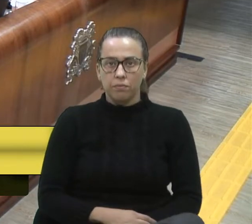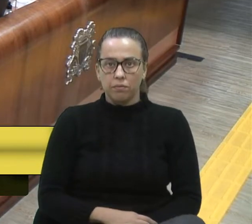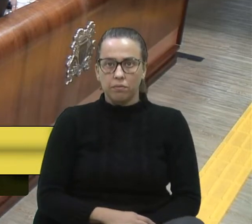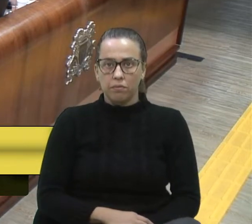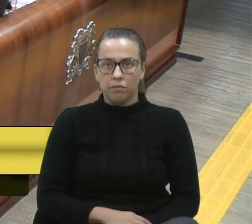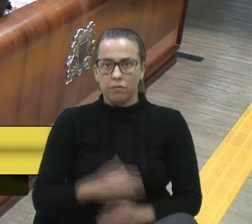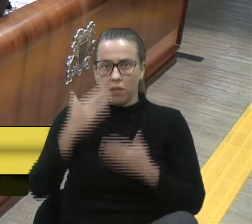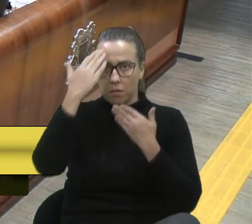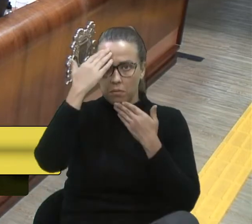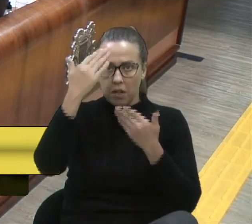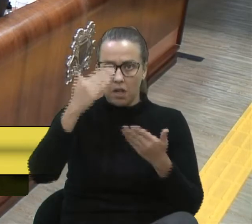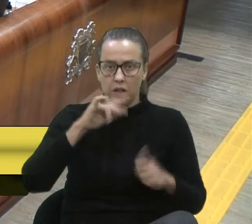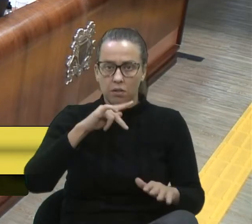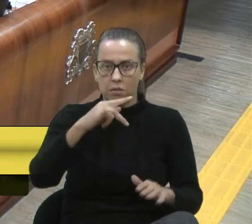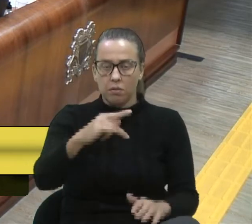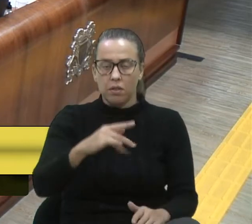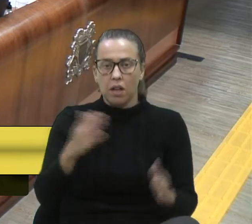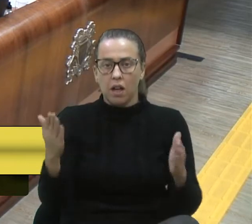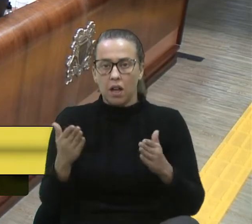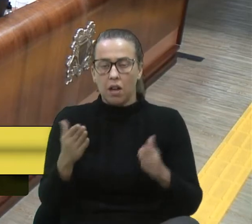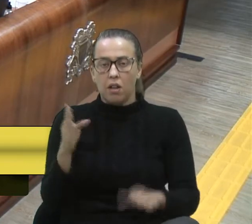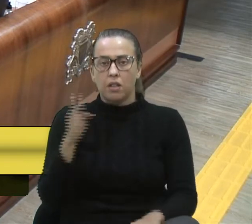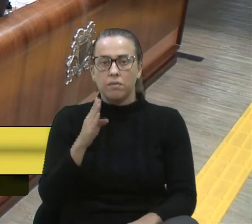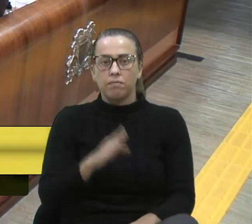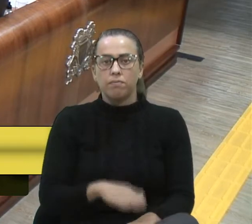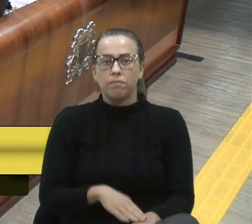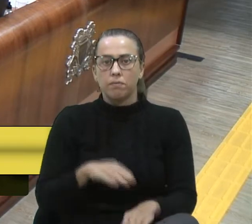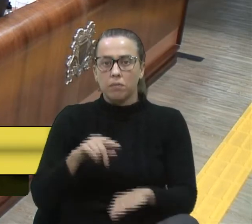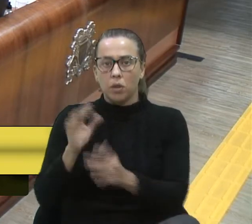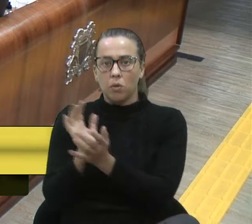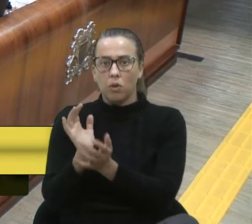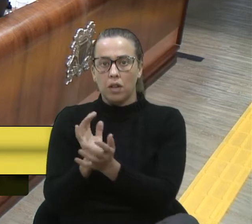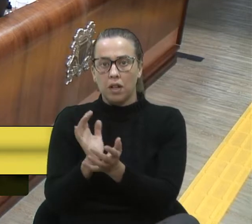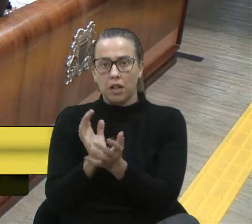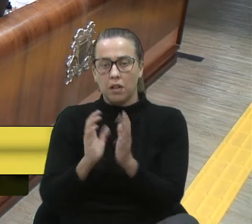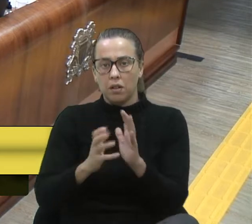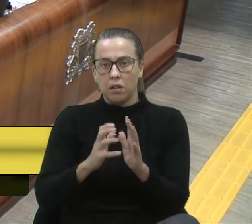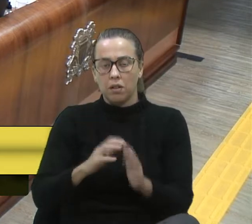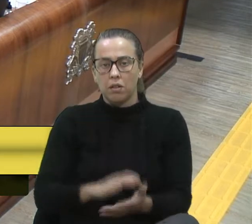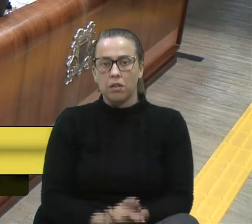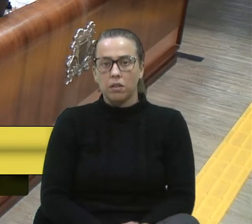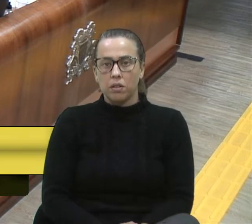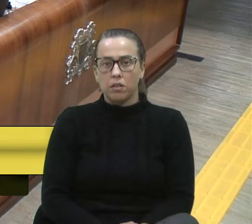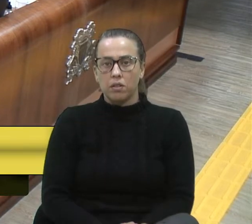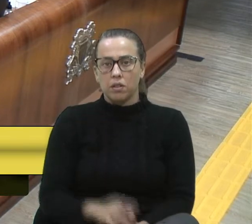Obrigado, senhor presidente. De imediato, passo a palavra ao meu colega de partido, Maurício Scalco.